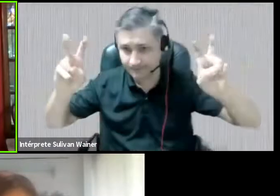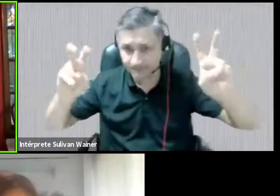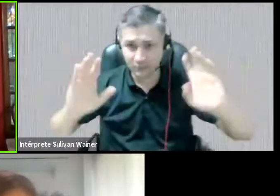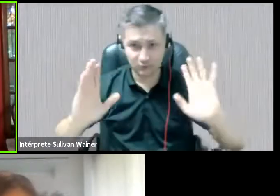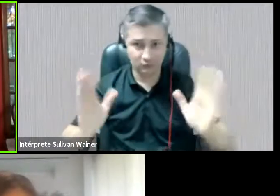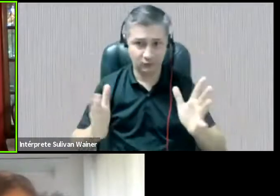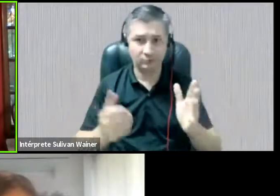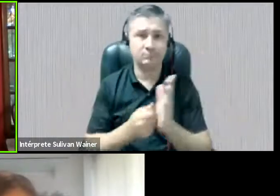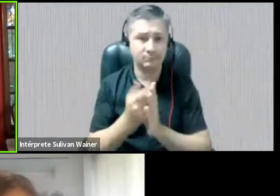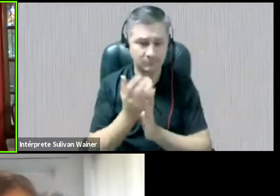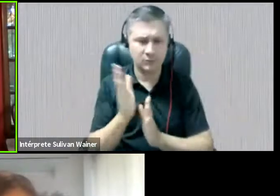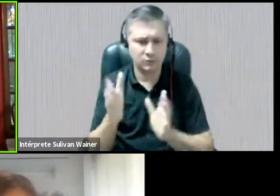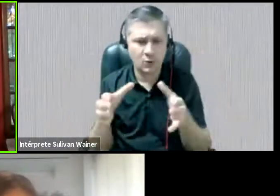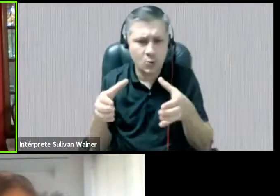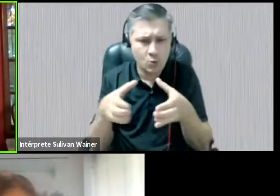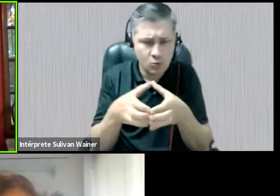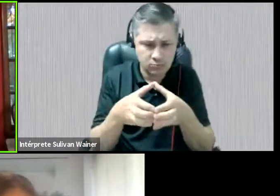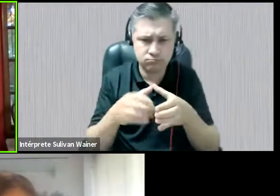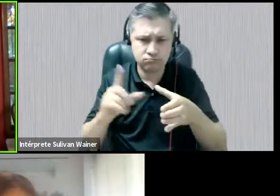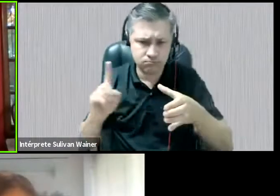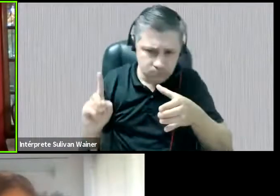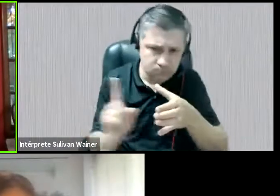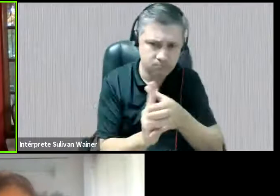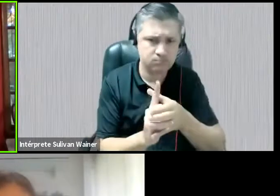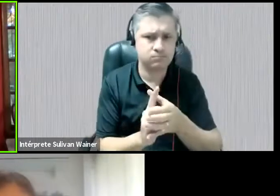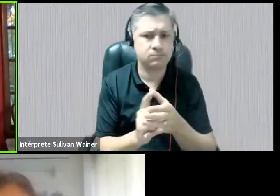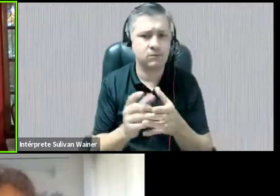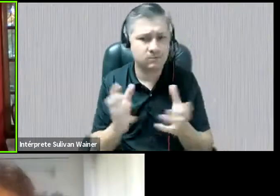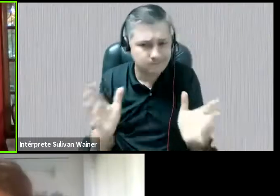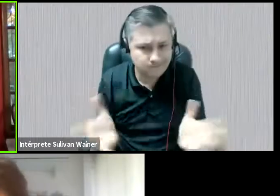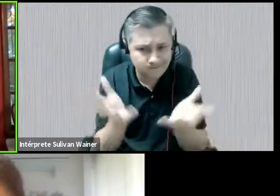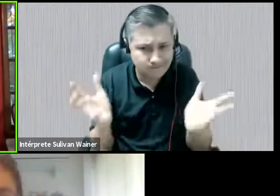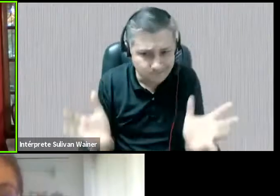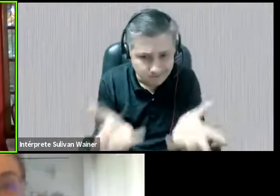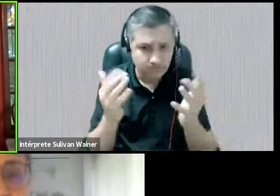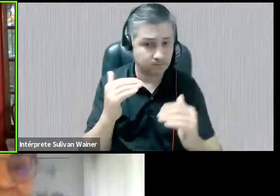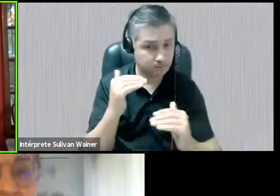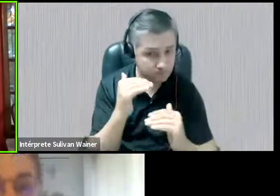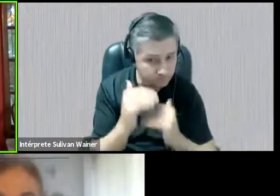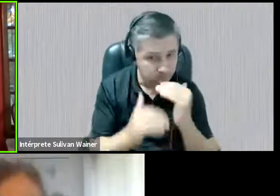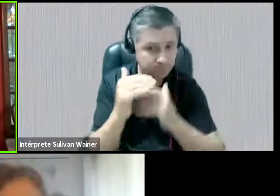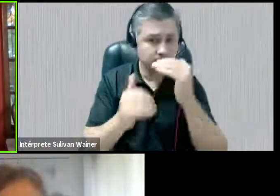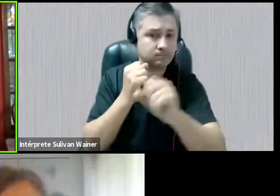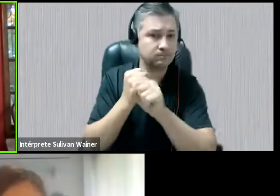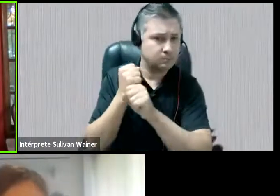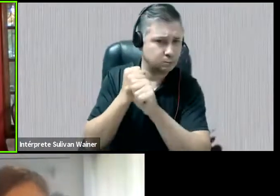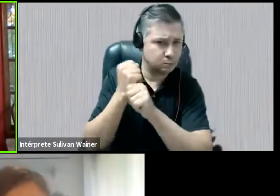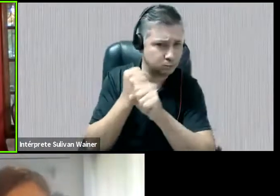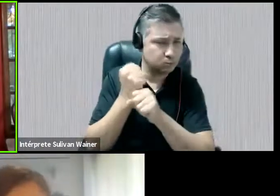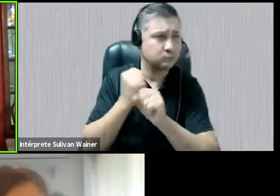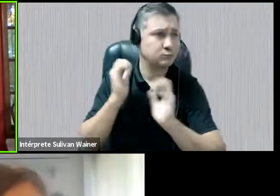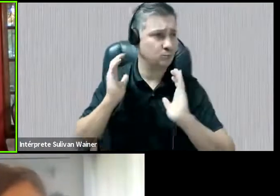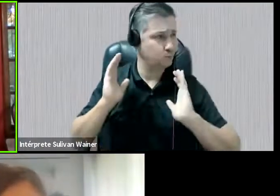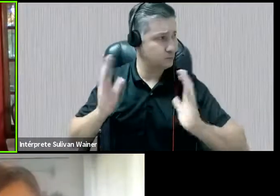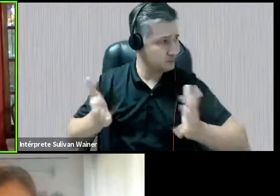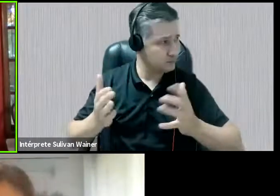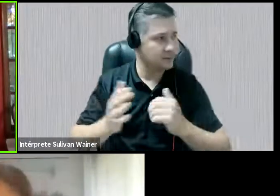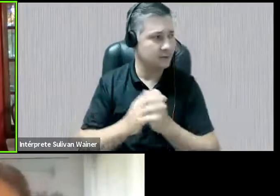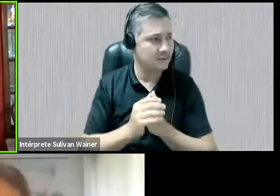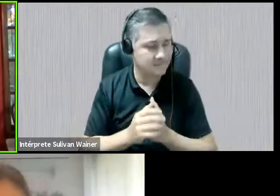É parte do Fazendo Gênero. É uma das pessoas que tem construído a longa data.